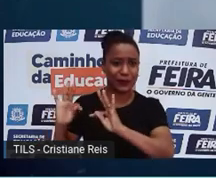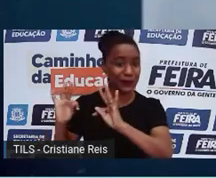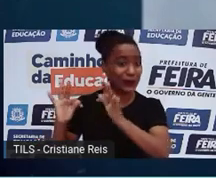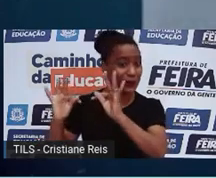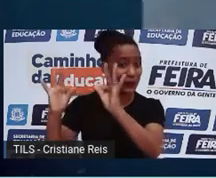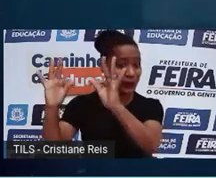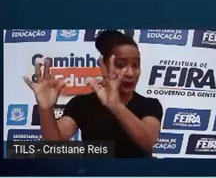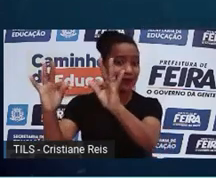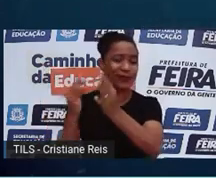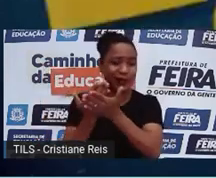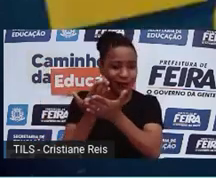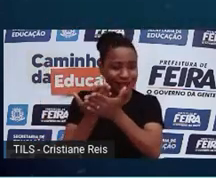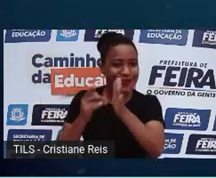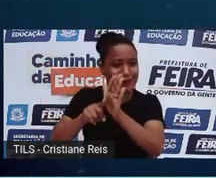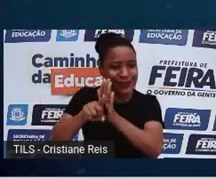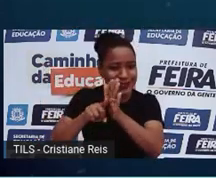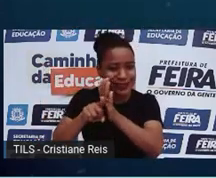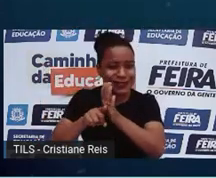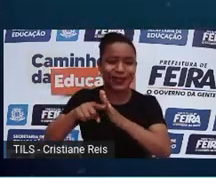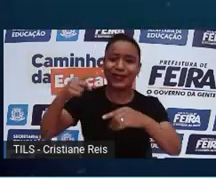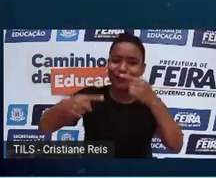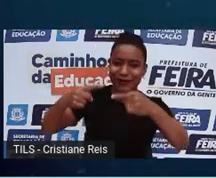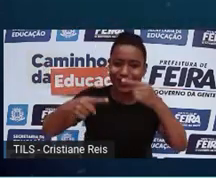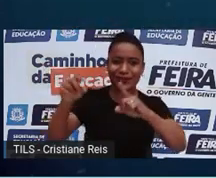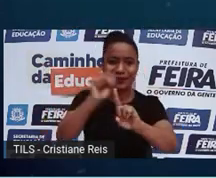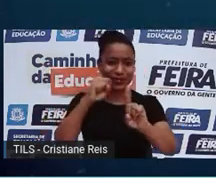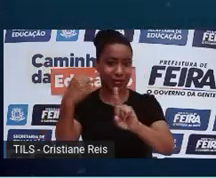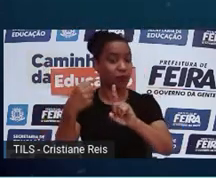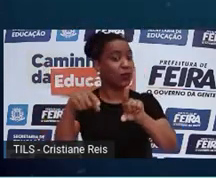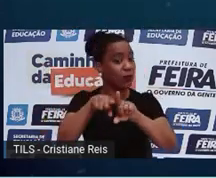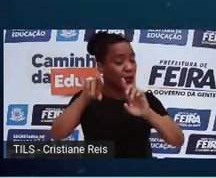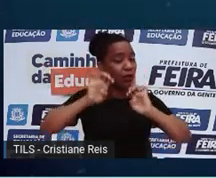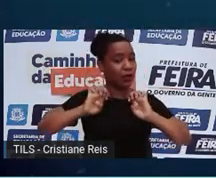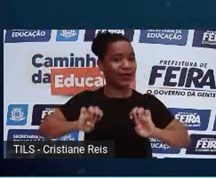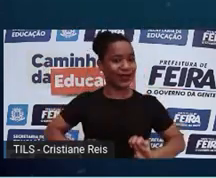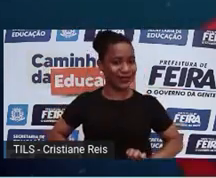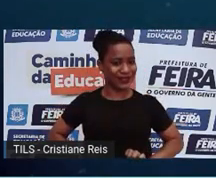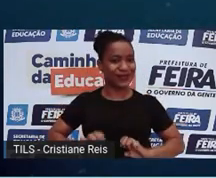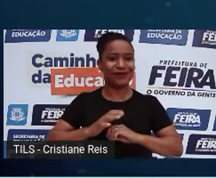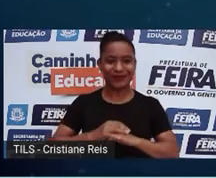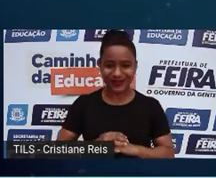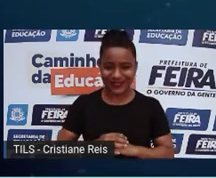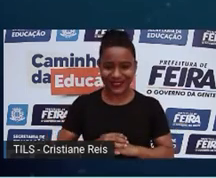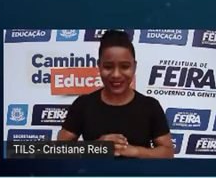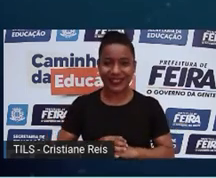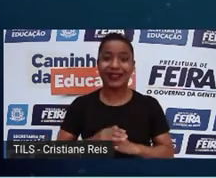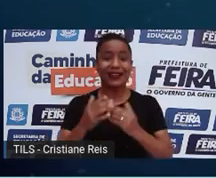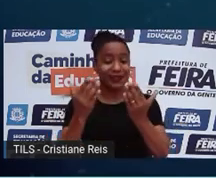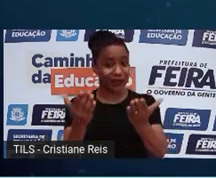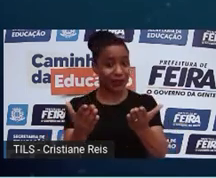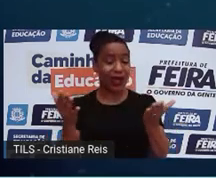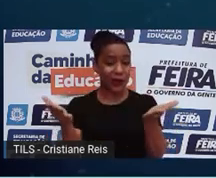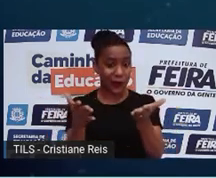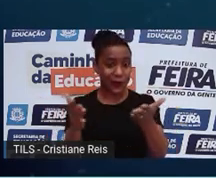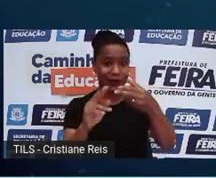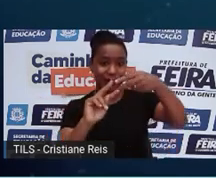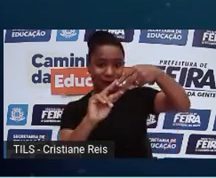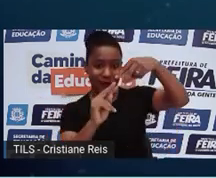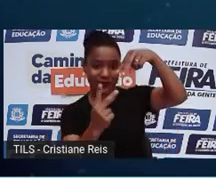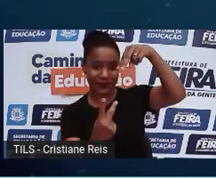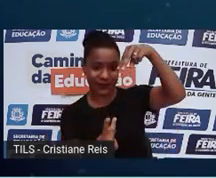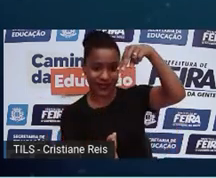ela, abre-se cada vez mais debates sociais e éticos. Como, por exemplo, a nova ferramenta de edição genética, a CRISP